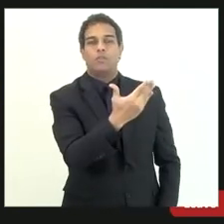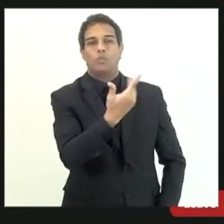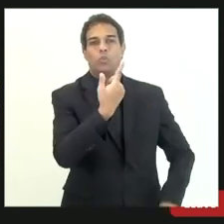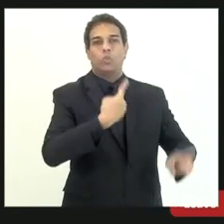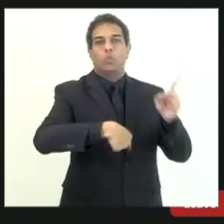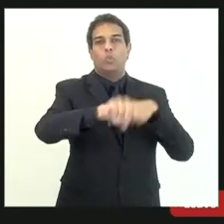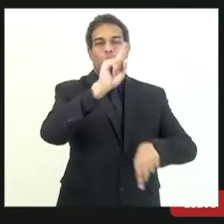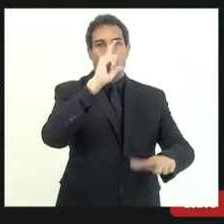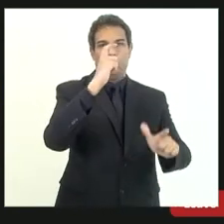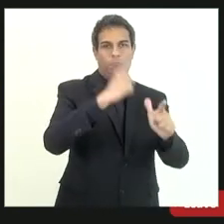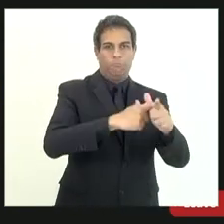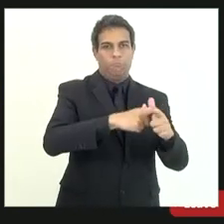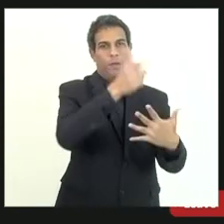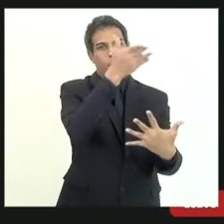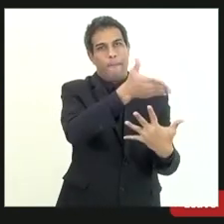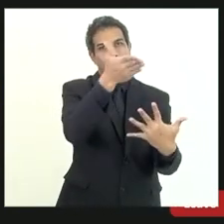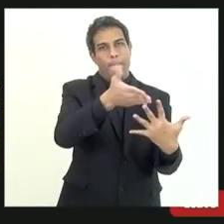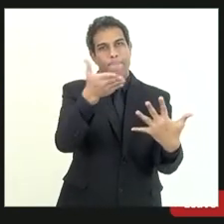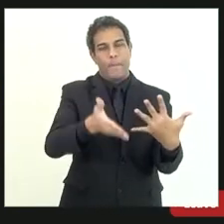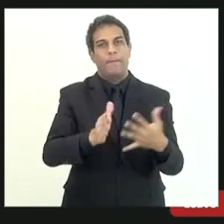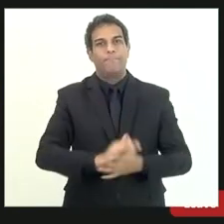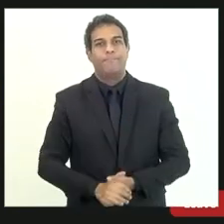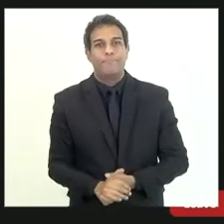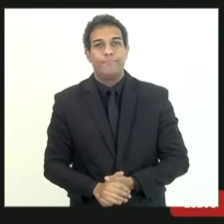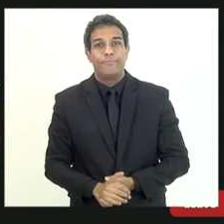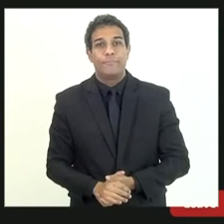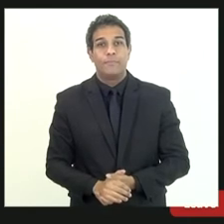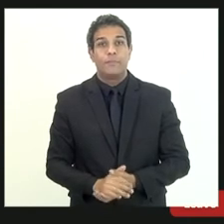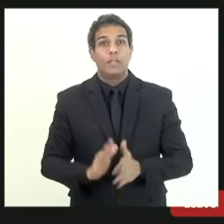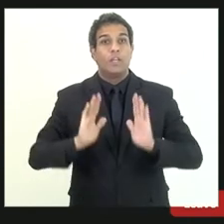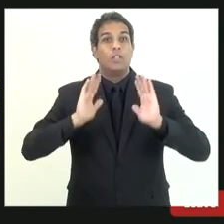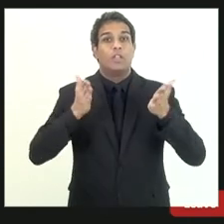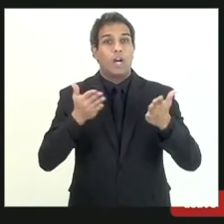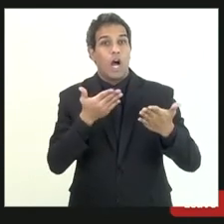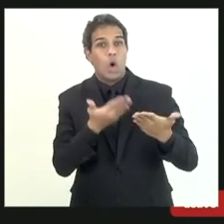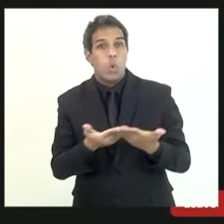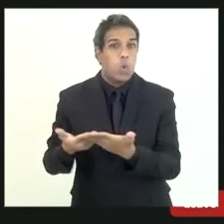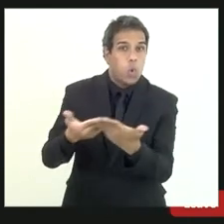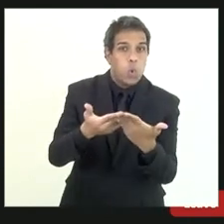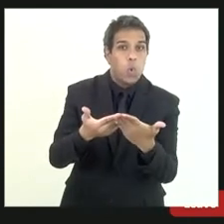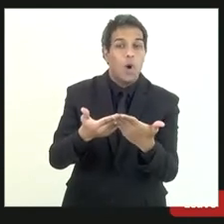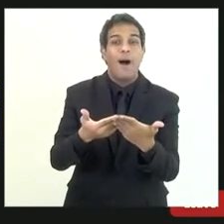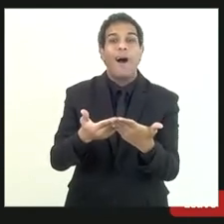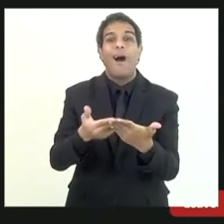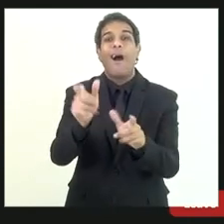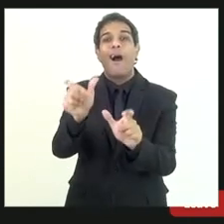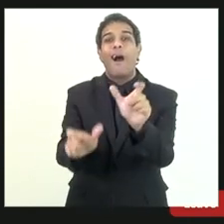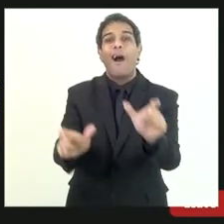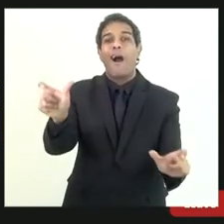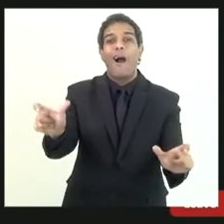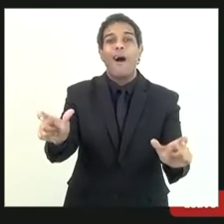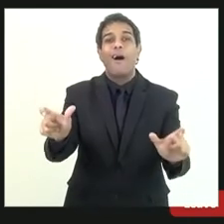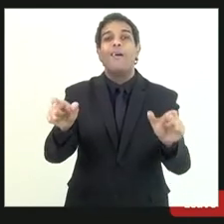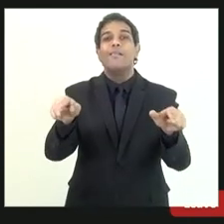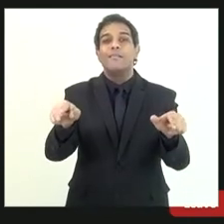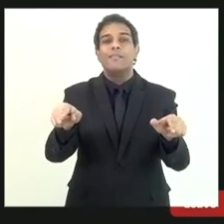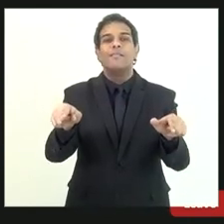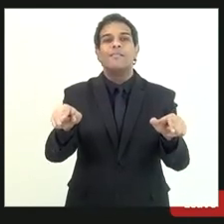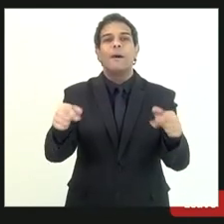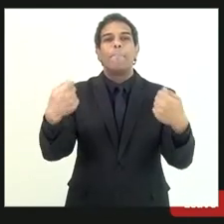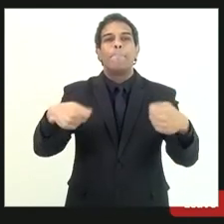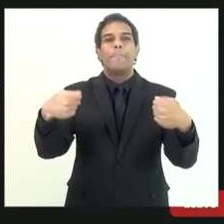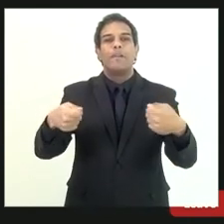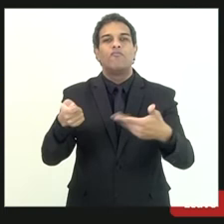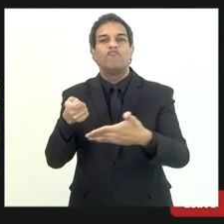então nós passamos a um estudo específico daqueles que ainda teriam etapas de